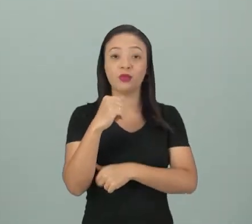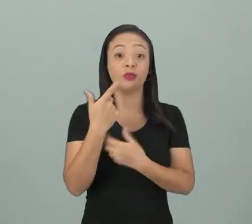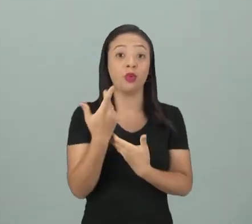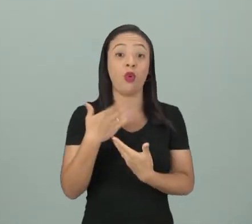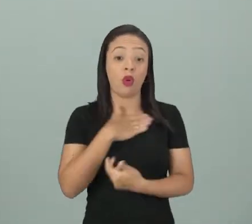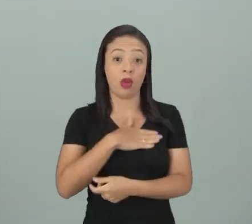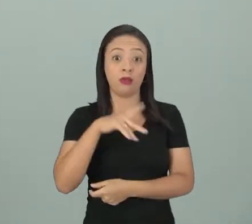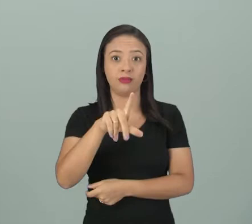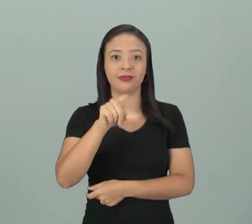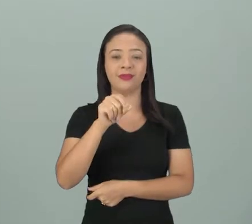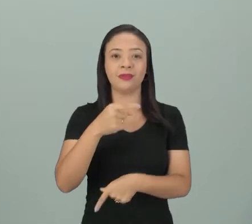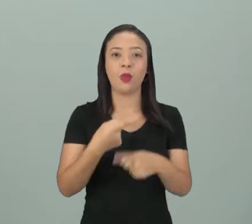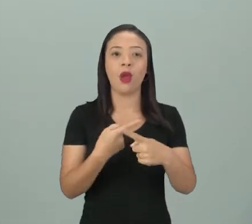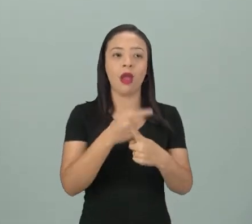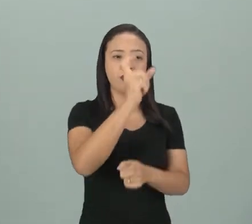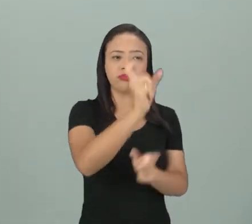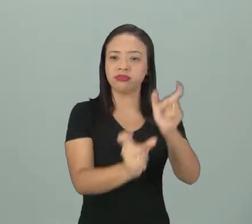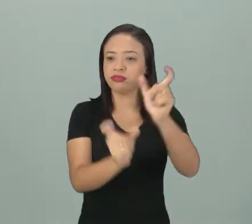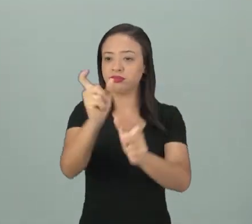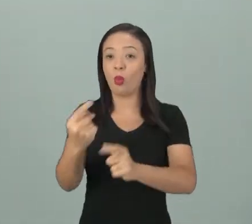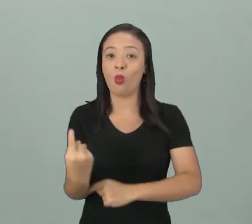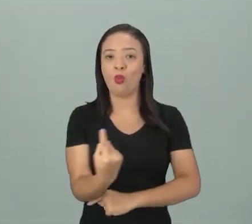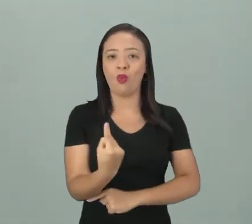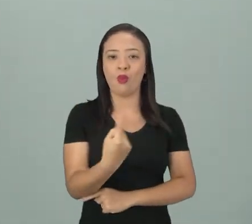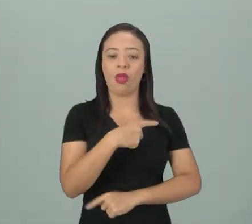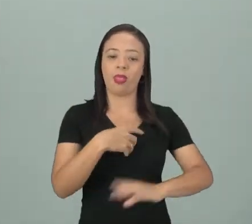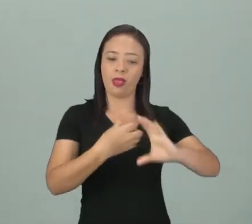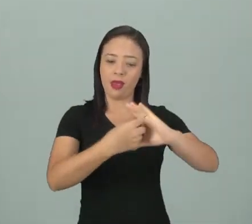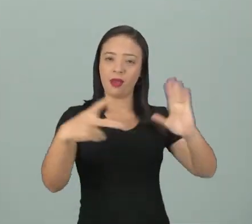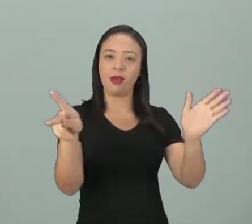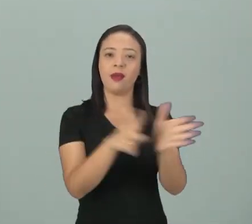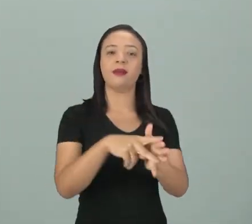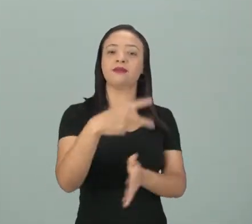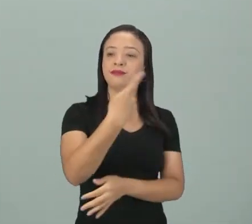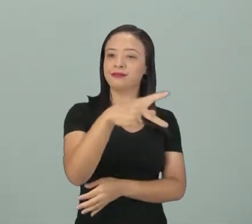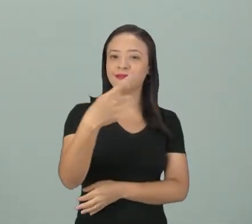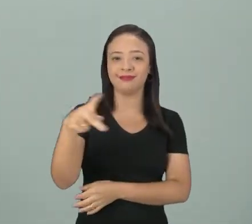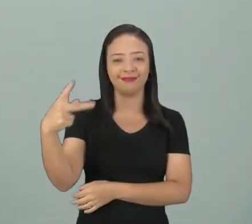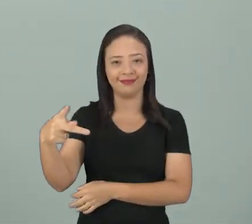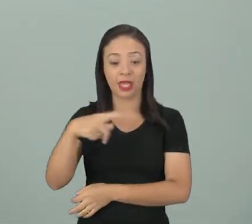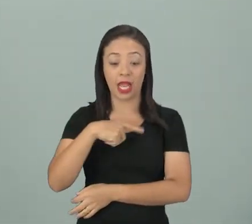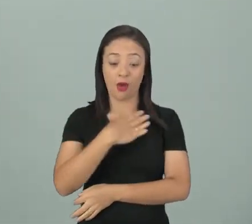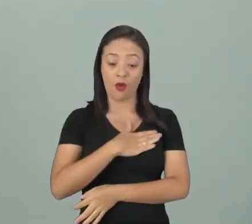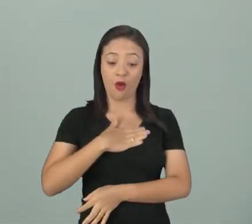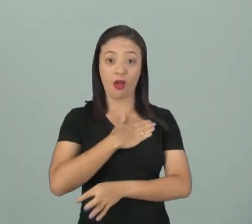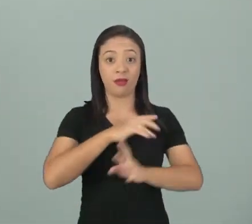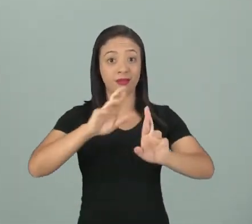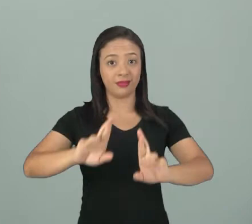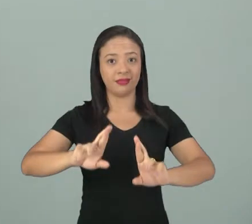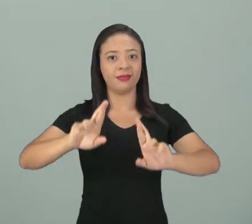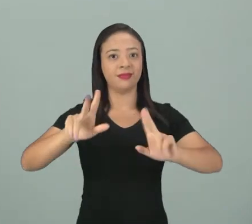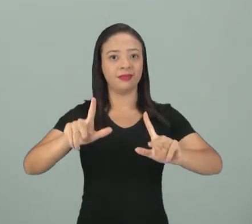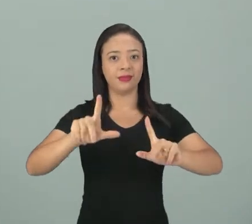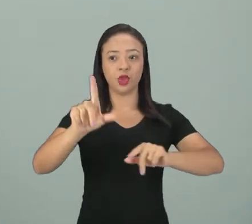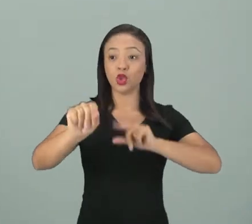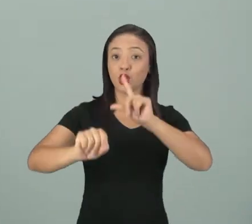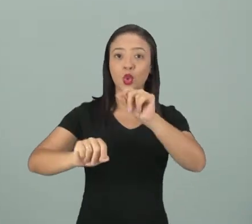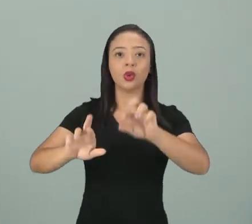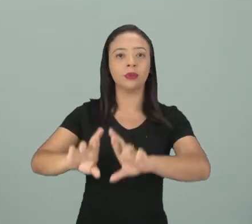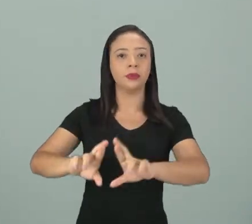Nós somos sujeitos únicos, temos nossas particularidades, nem todos os gostos são iguais, né? E tão poucas preferências.